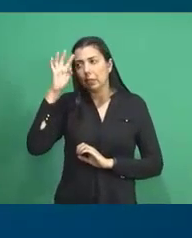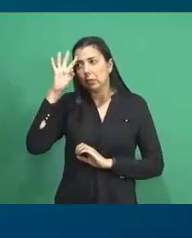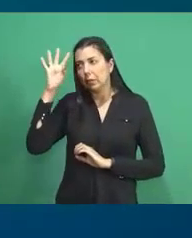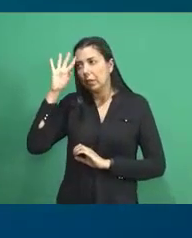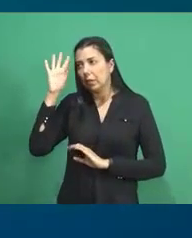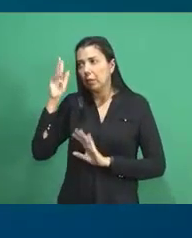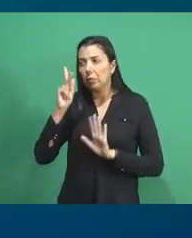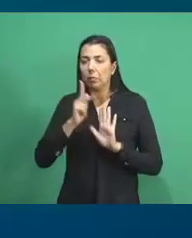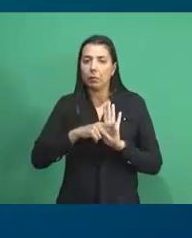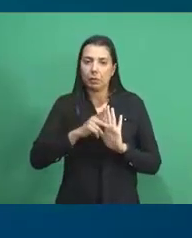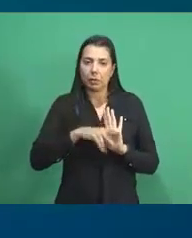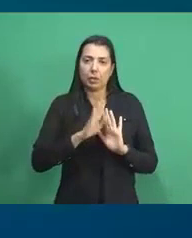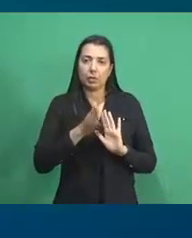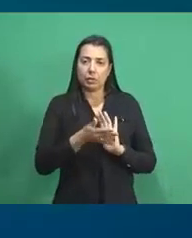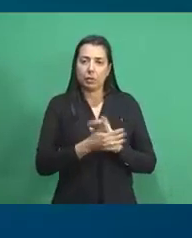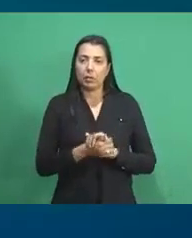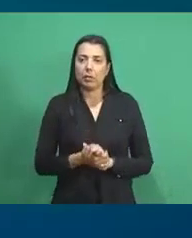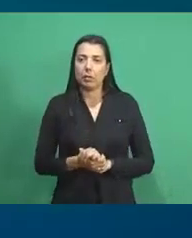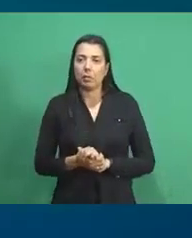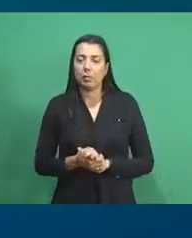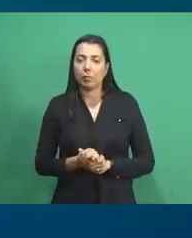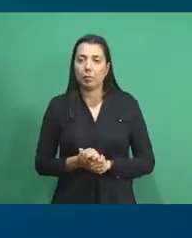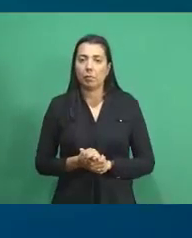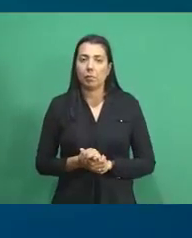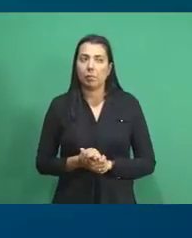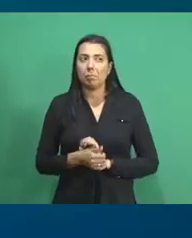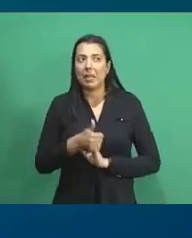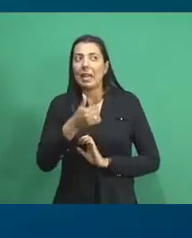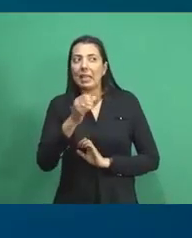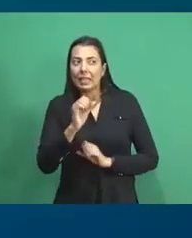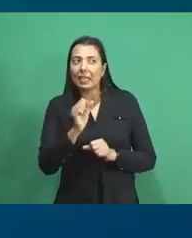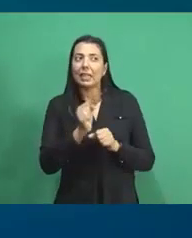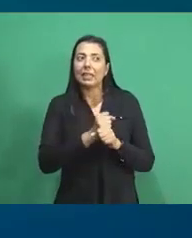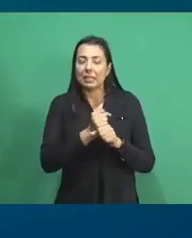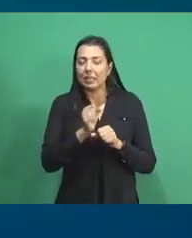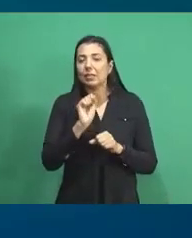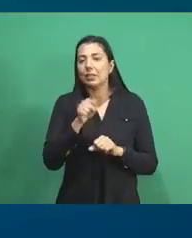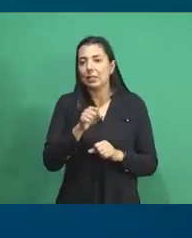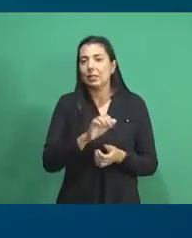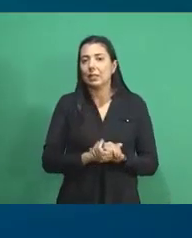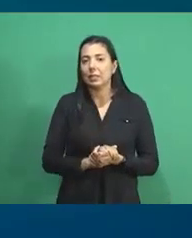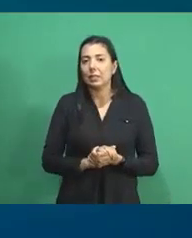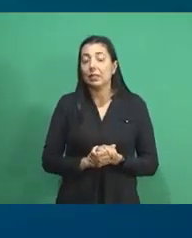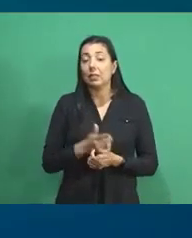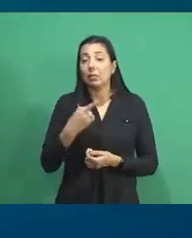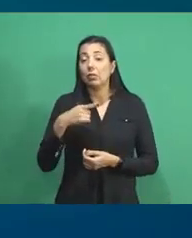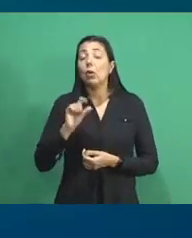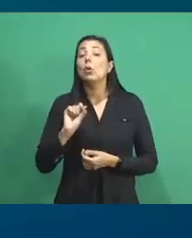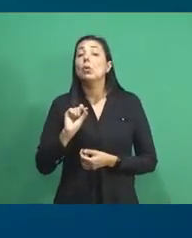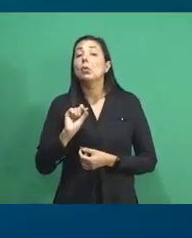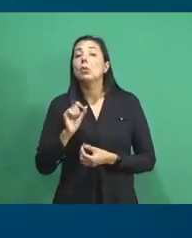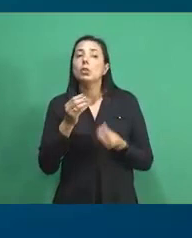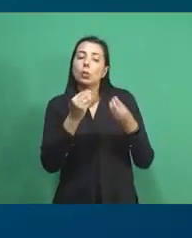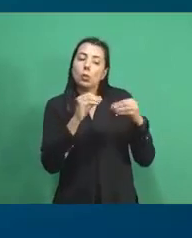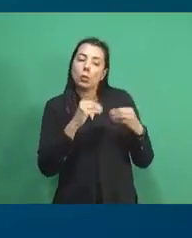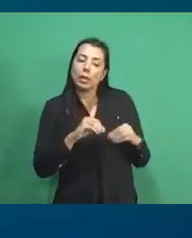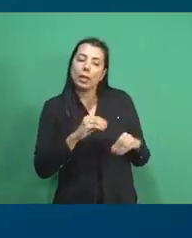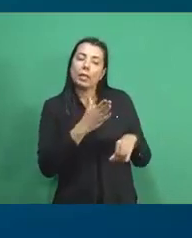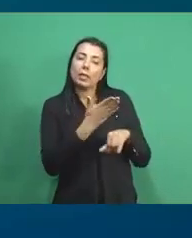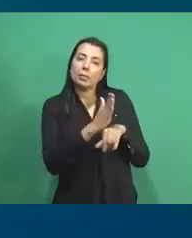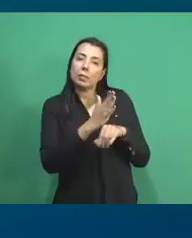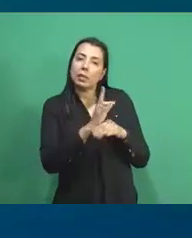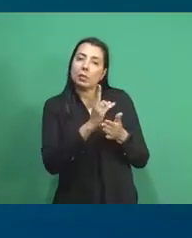projeto há 10 anos. Sim. Que ele fosse posto em prática,